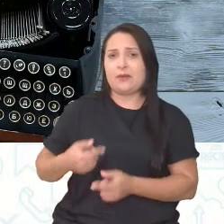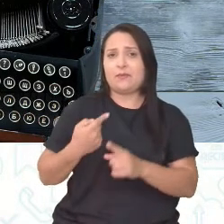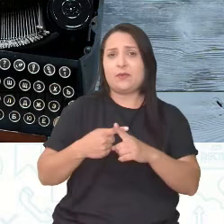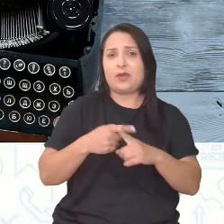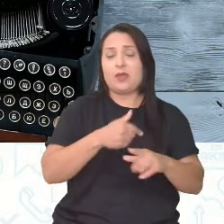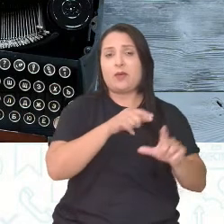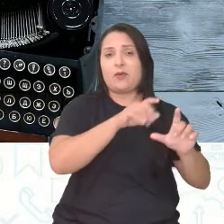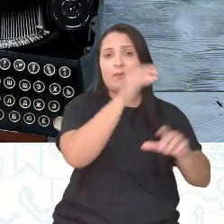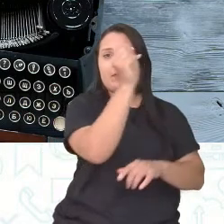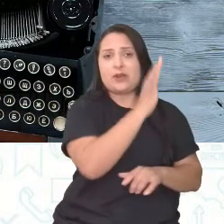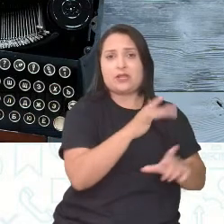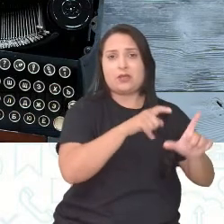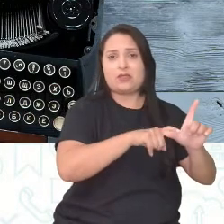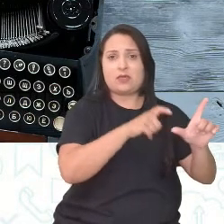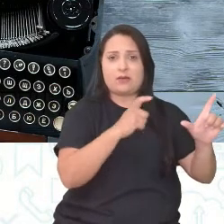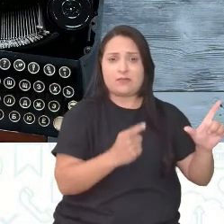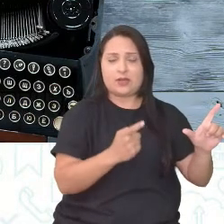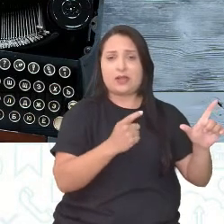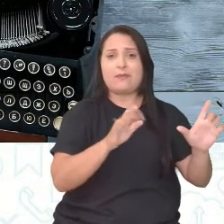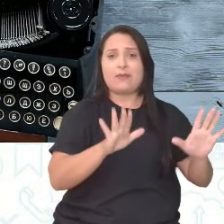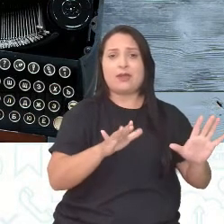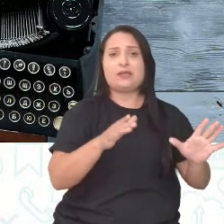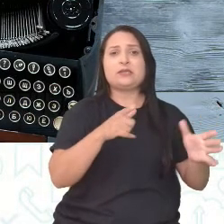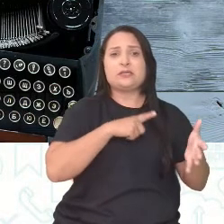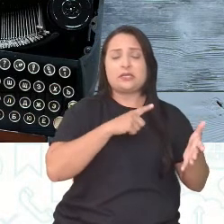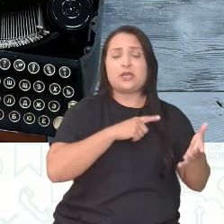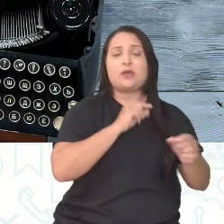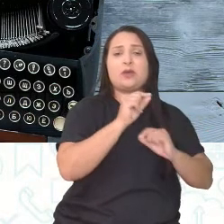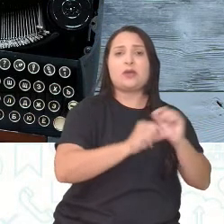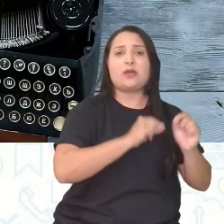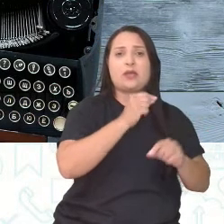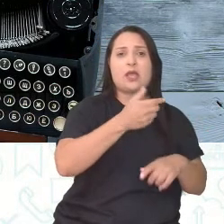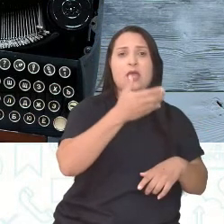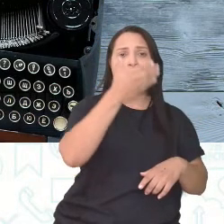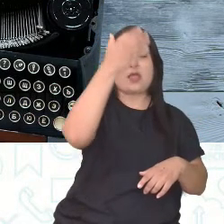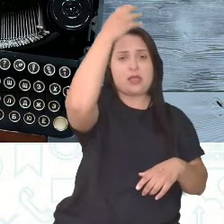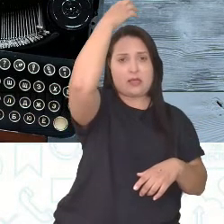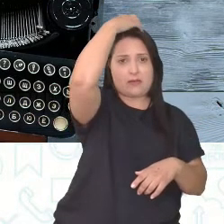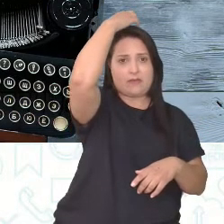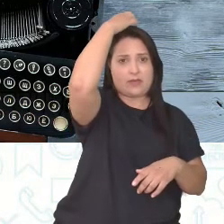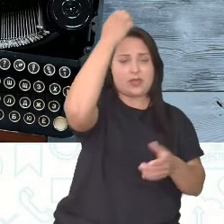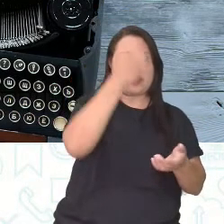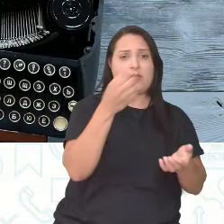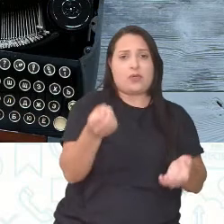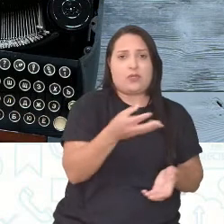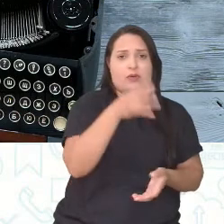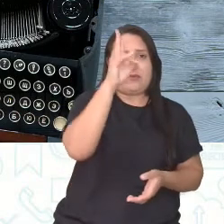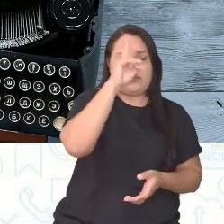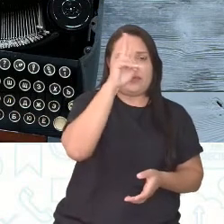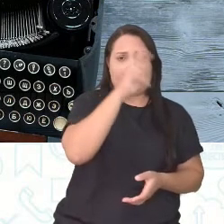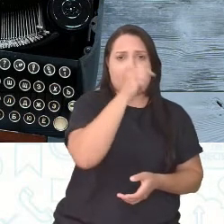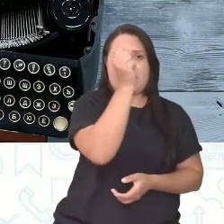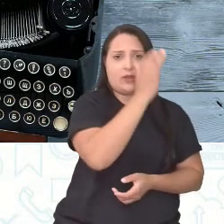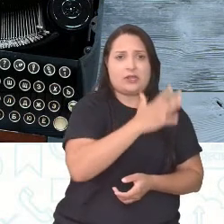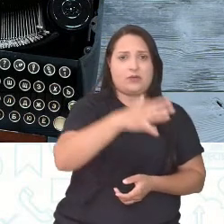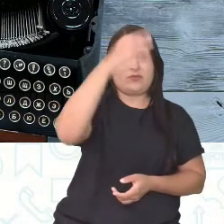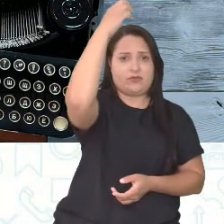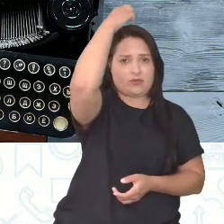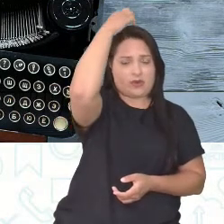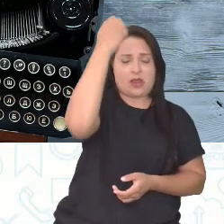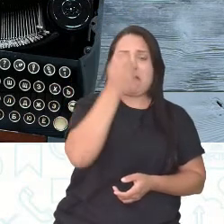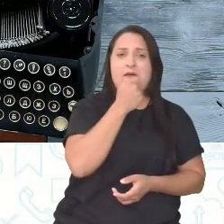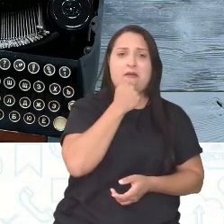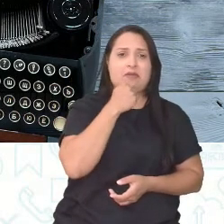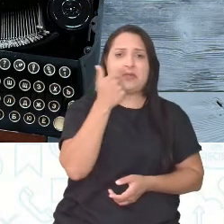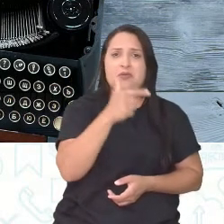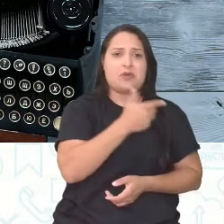independente, o Brasil se torna império. É o início aí de uma nova história de um Brasil império. Não era ainda uma república.